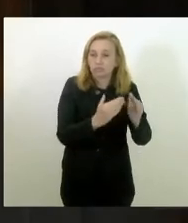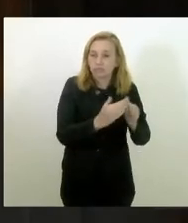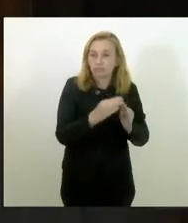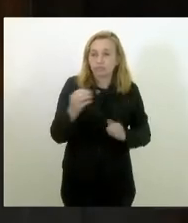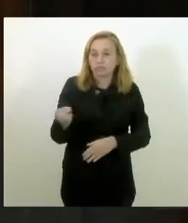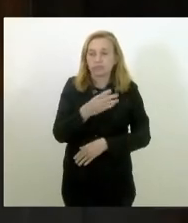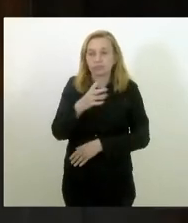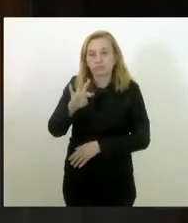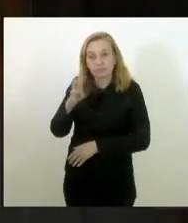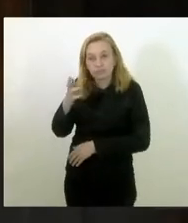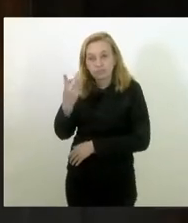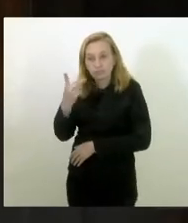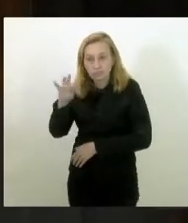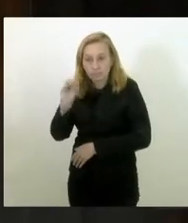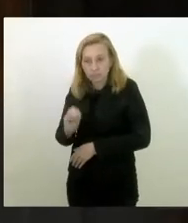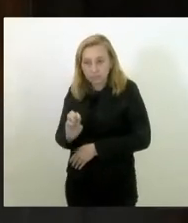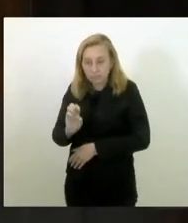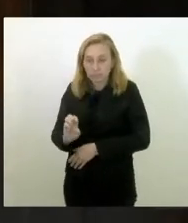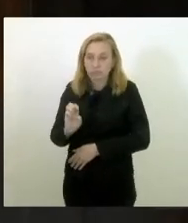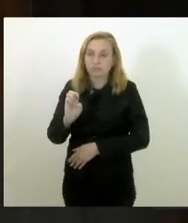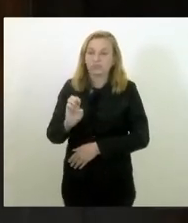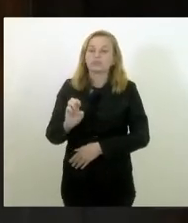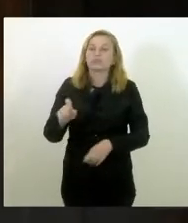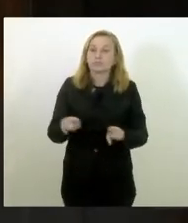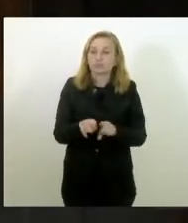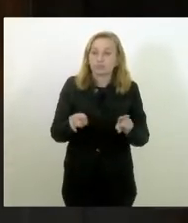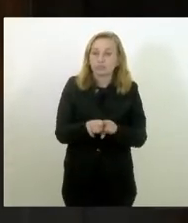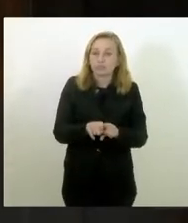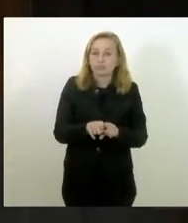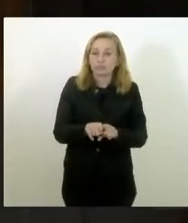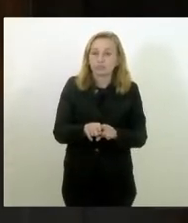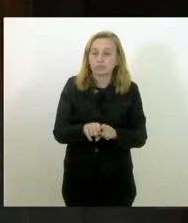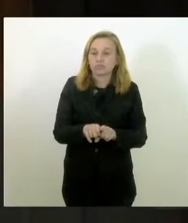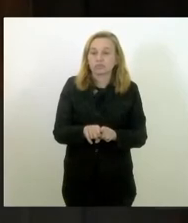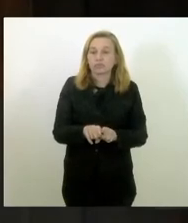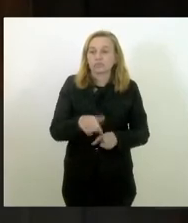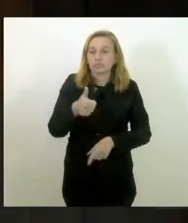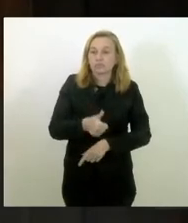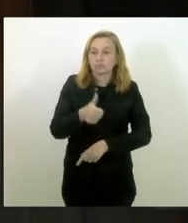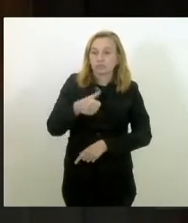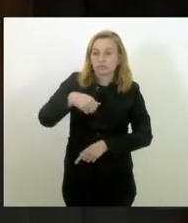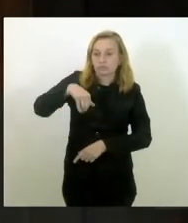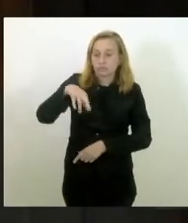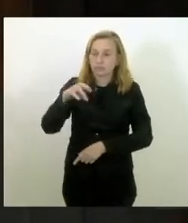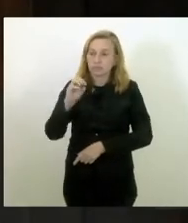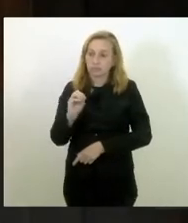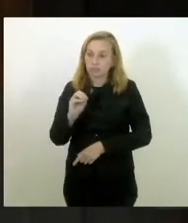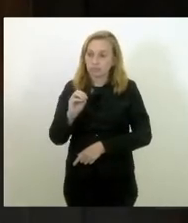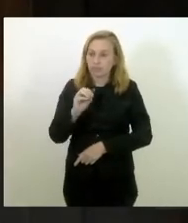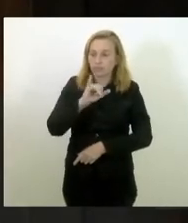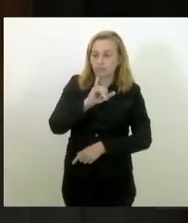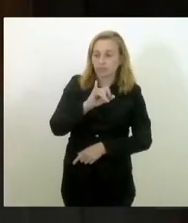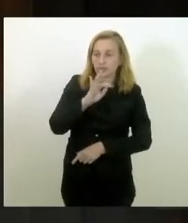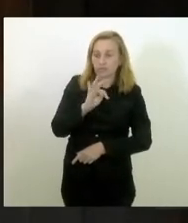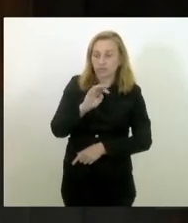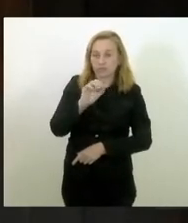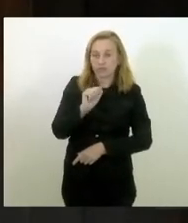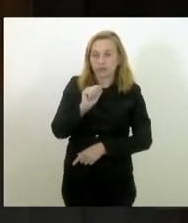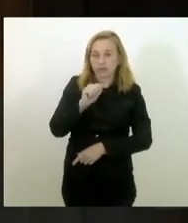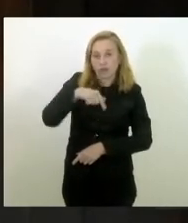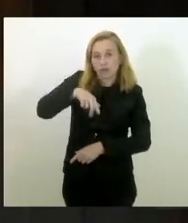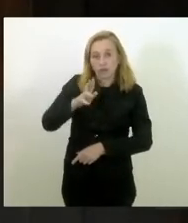exemplo, ocupação 1º de maio em Itaguaí, no CIEP em Itaguaí, uma confusão danada, muito problema,